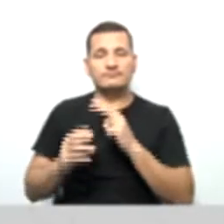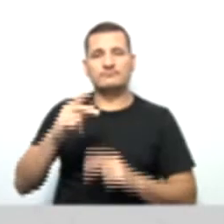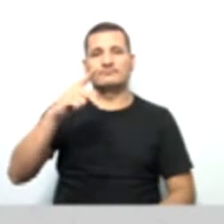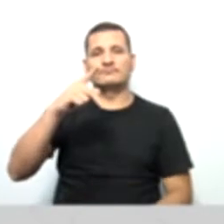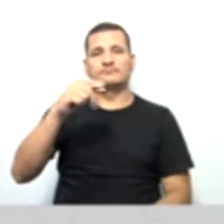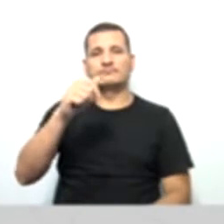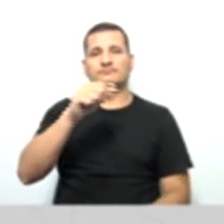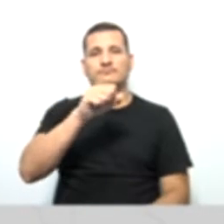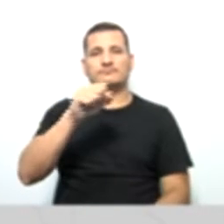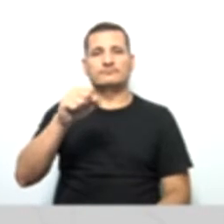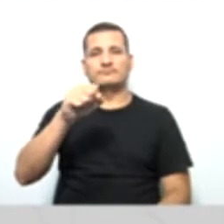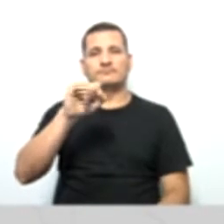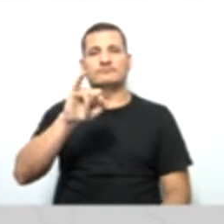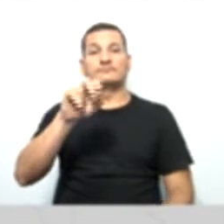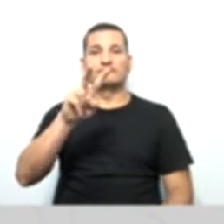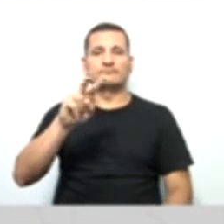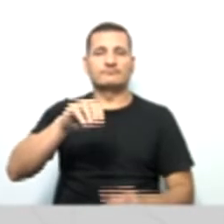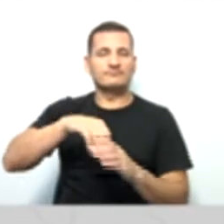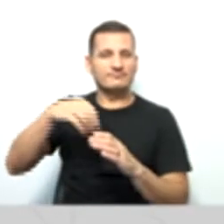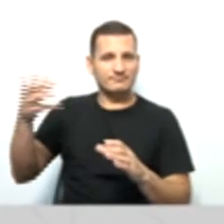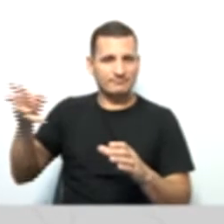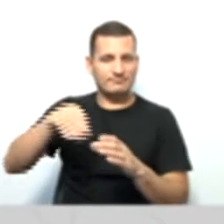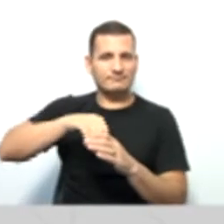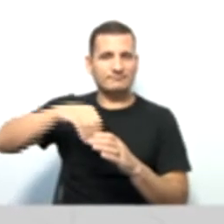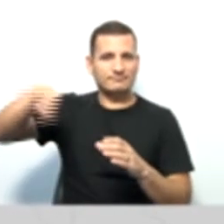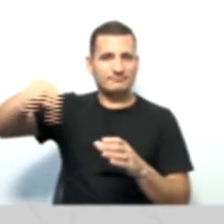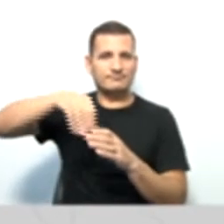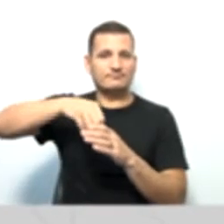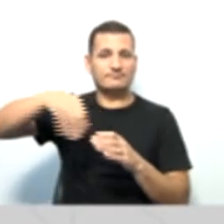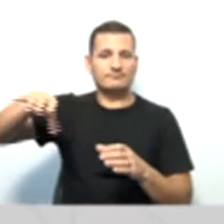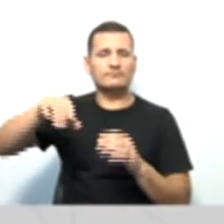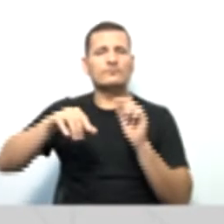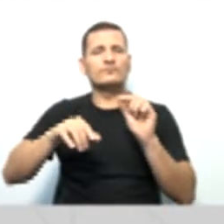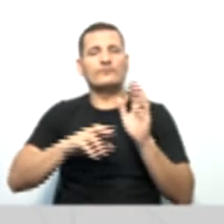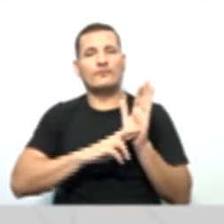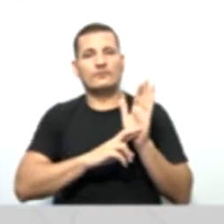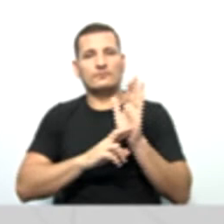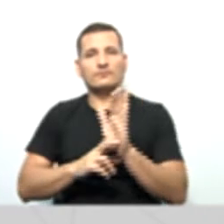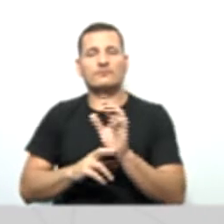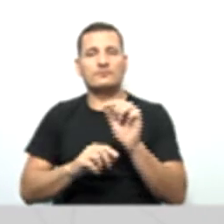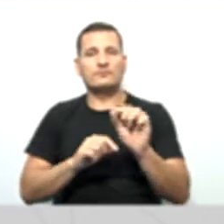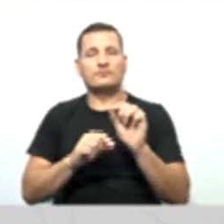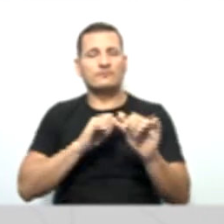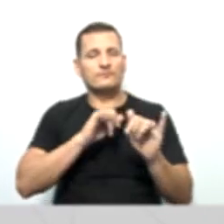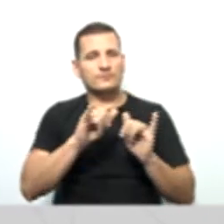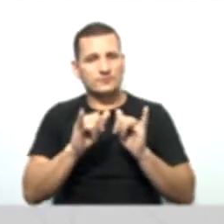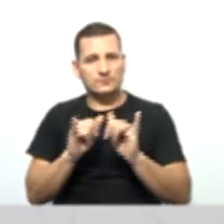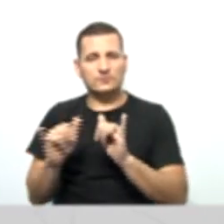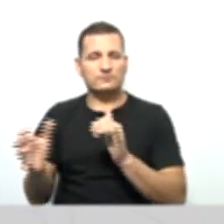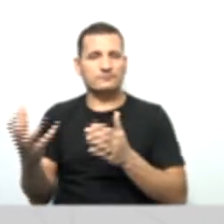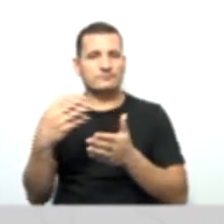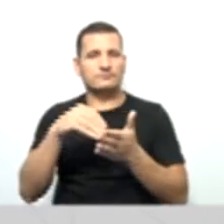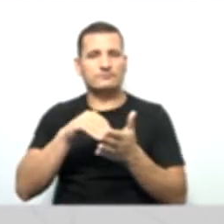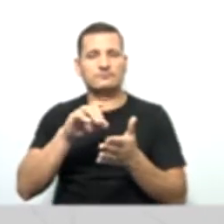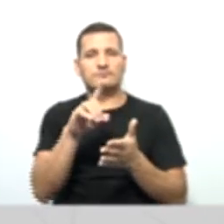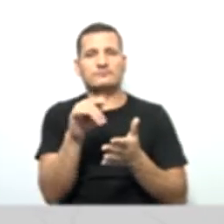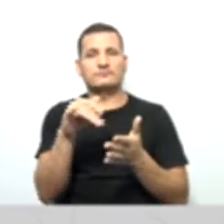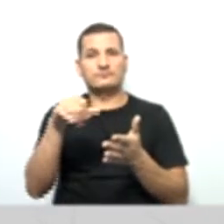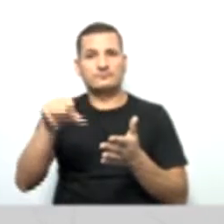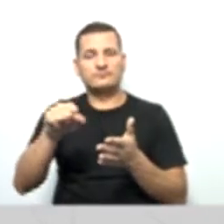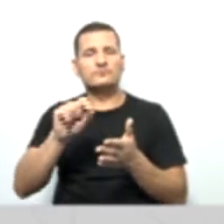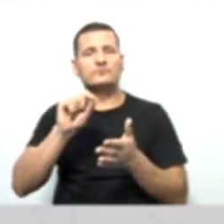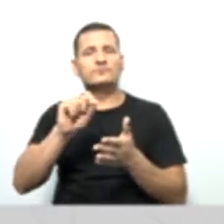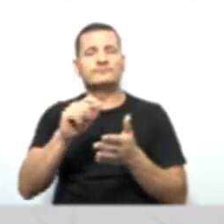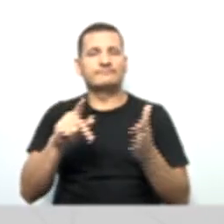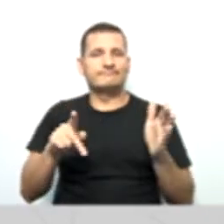lá? As contas do passivo representam o conjunto de dados e informações relativos aos